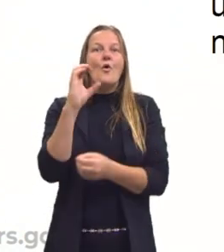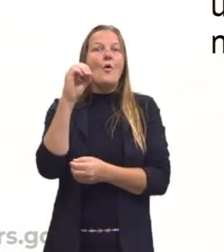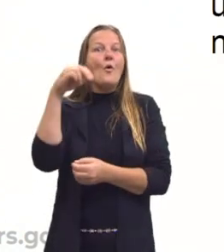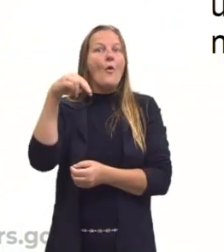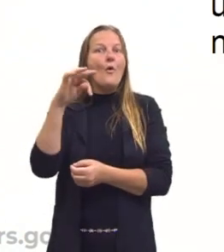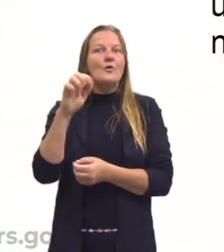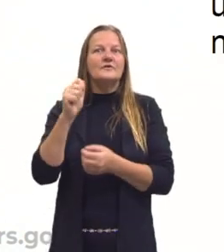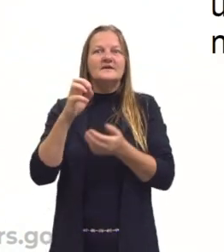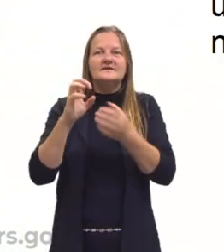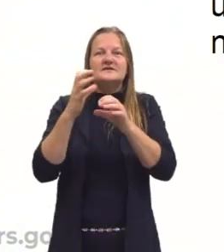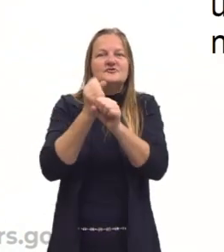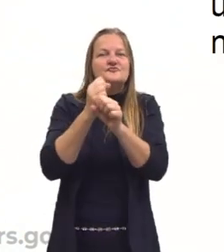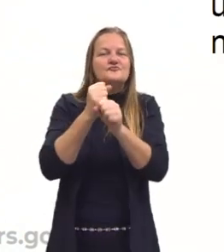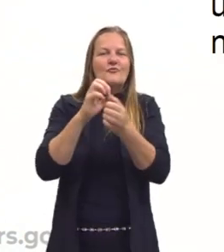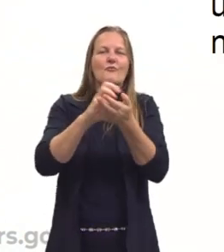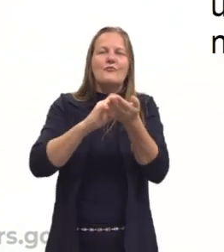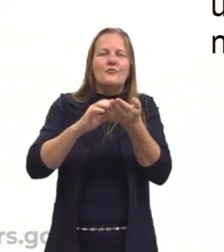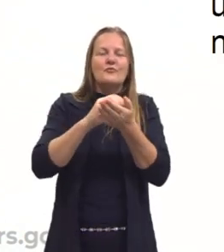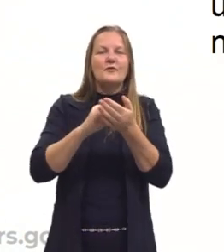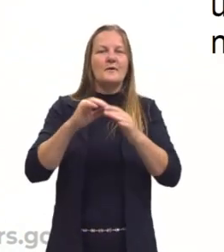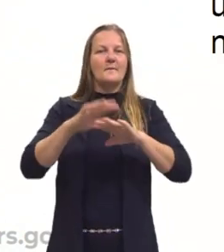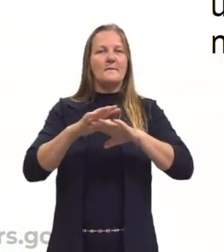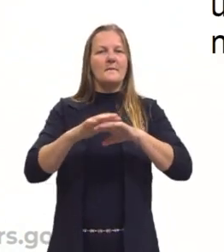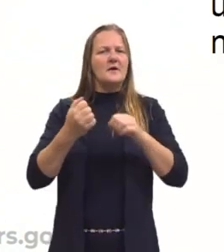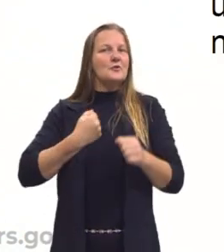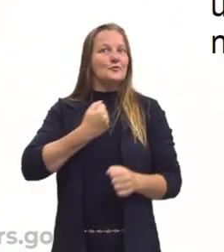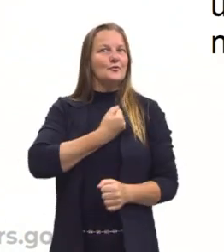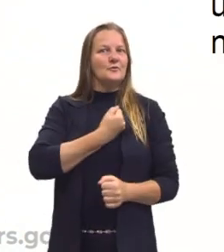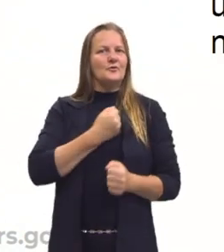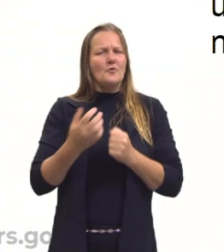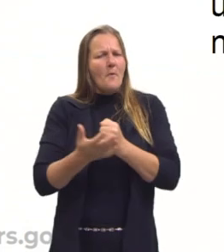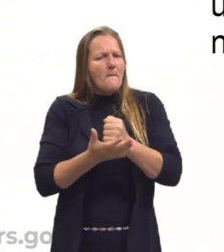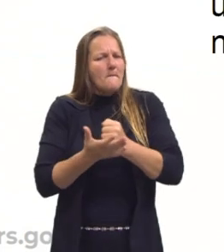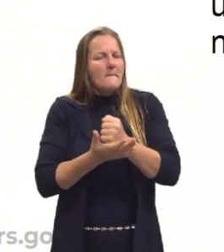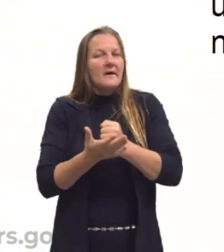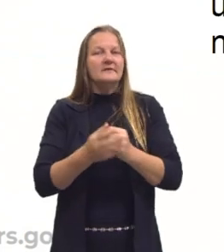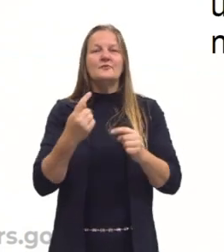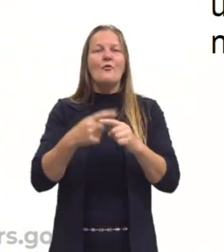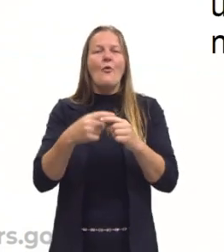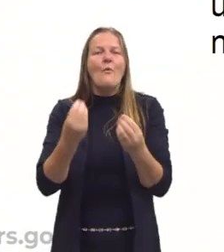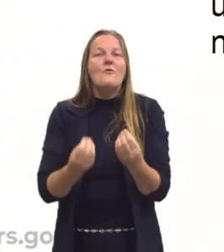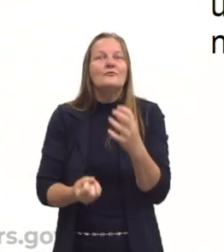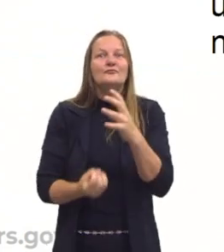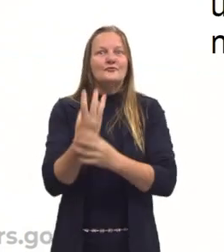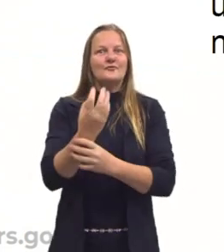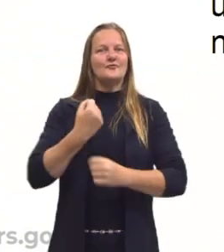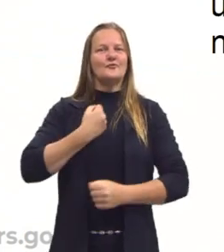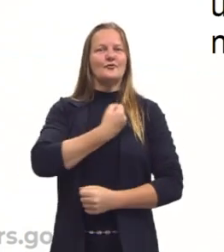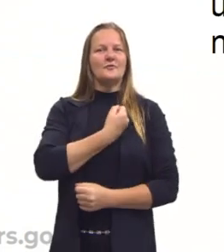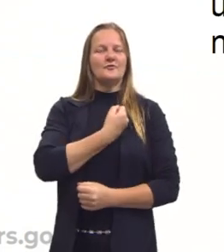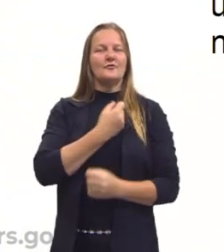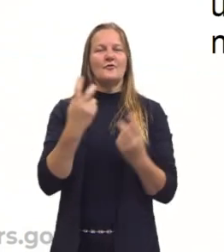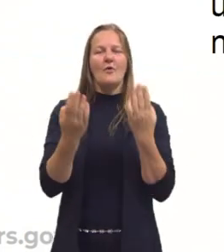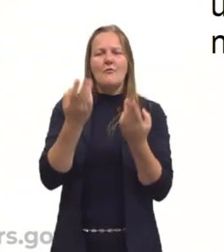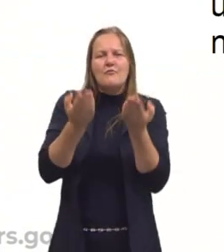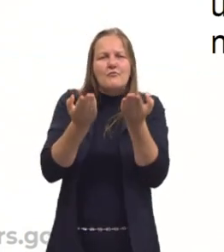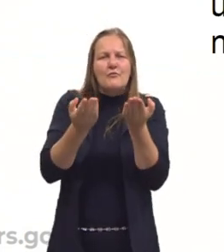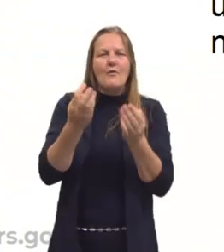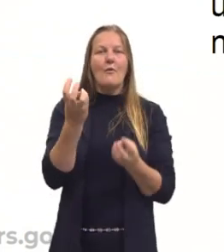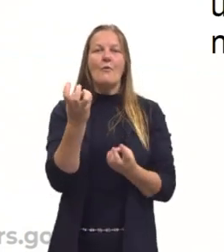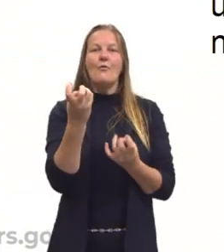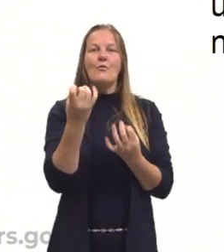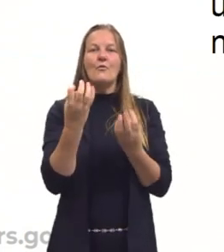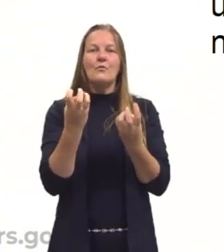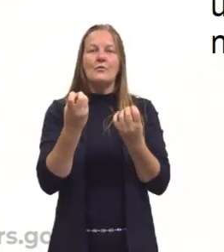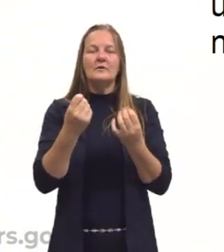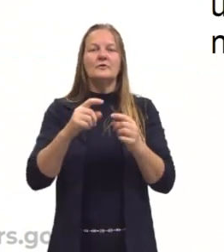são a base da matemática. O número surgiu como um símbolo que representa quantidades. Mas ao